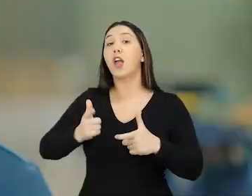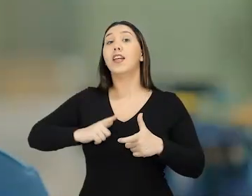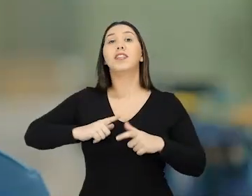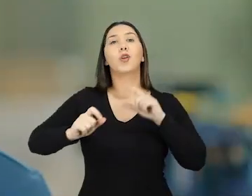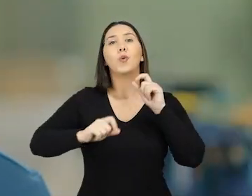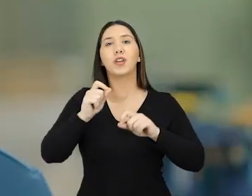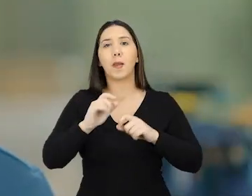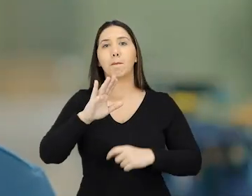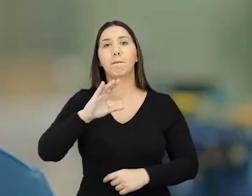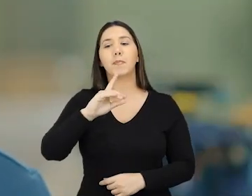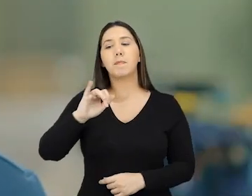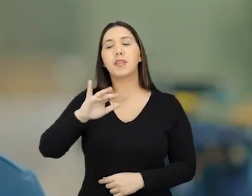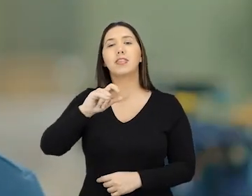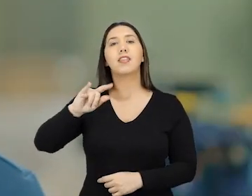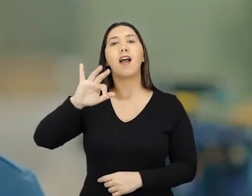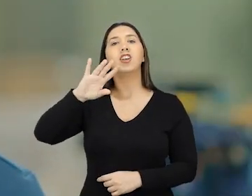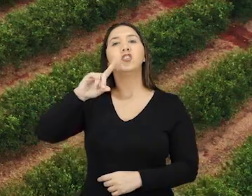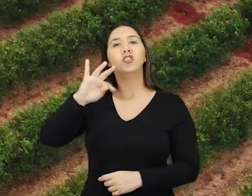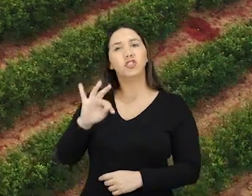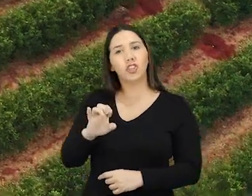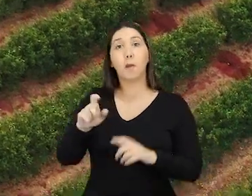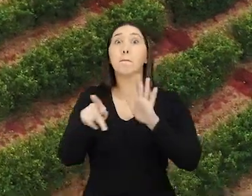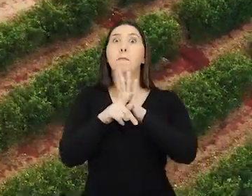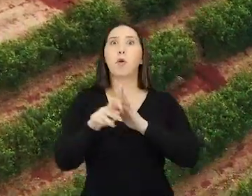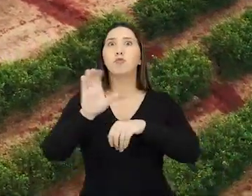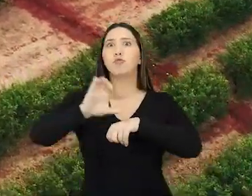campo. É a revolução do agro de São Paulo, pessoal.